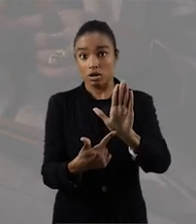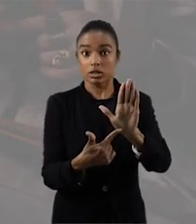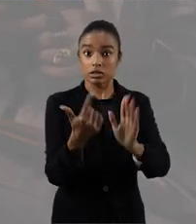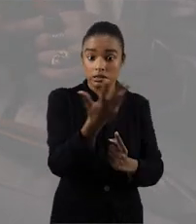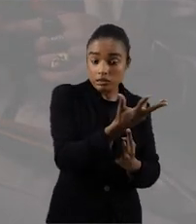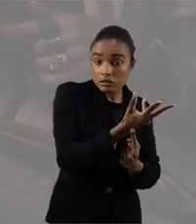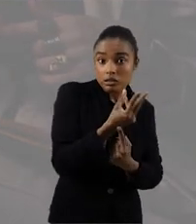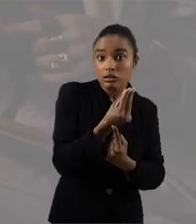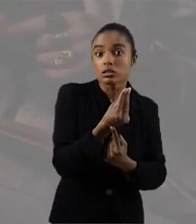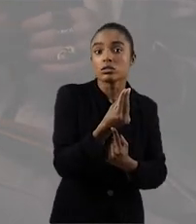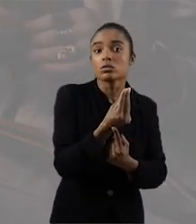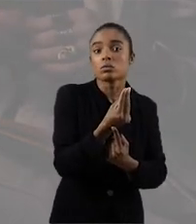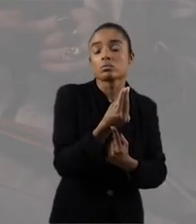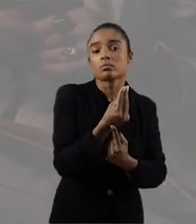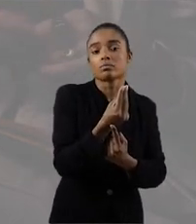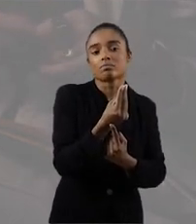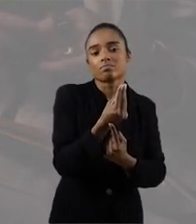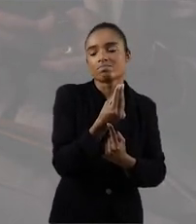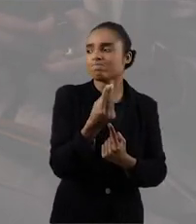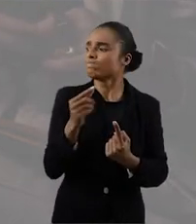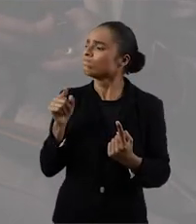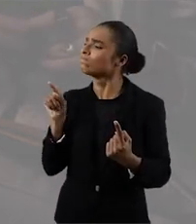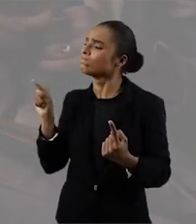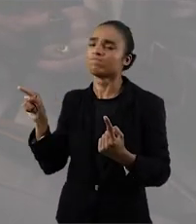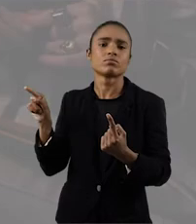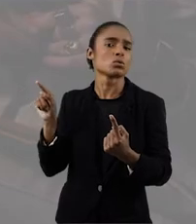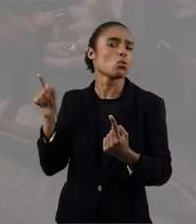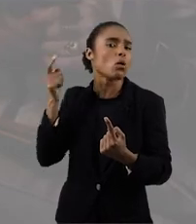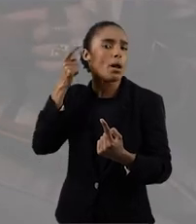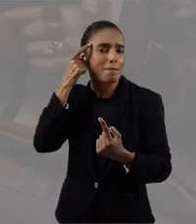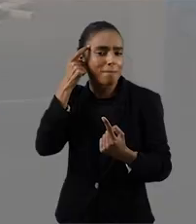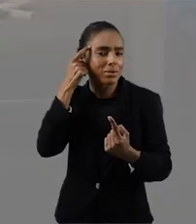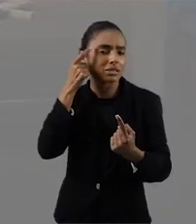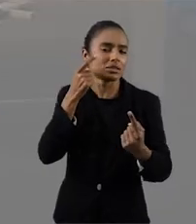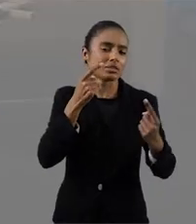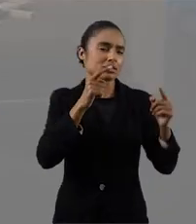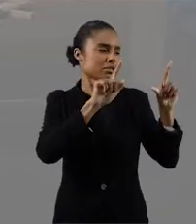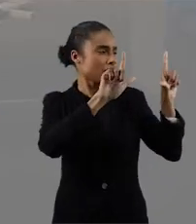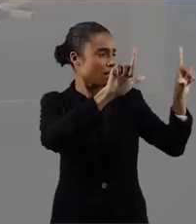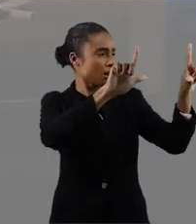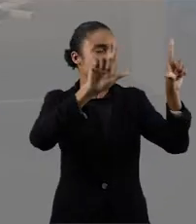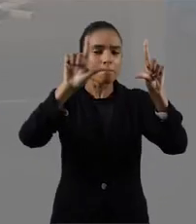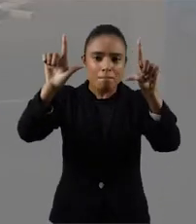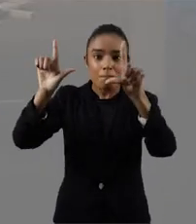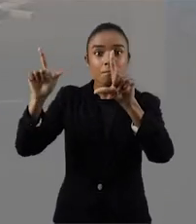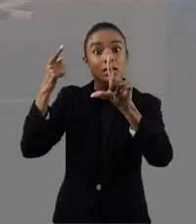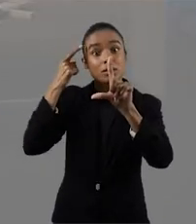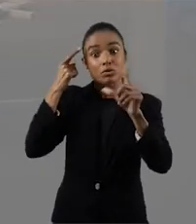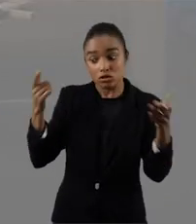gente pode apresentar, que se refere às estratégias de negociação e o modo como o Paulo,